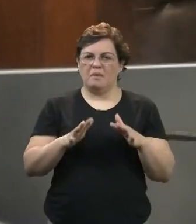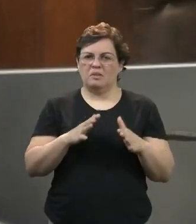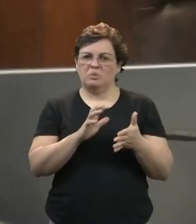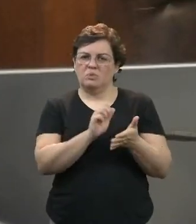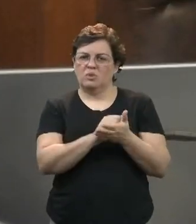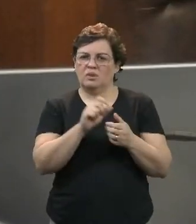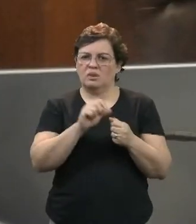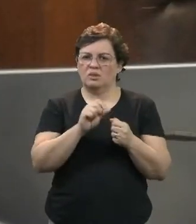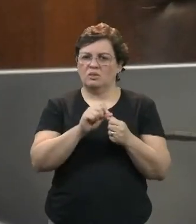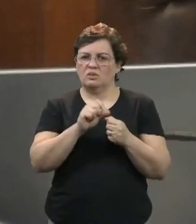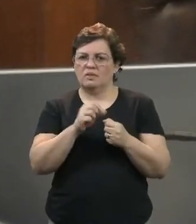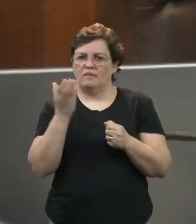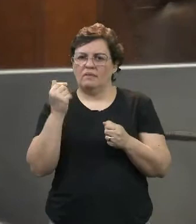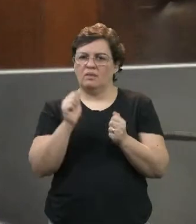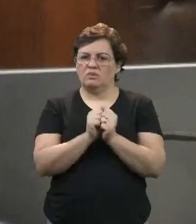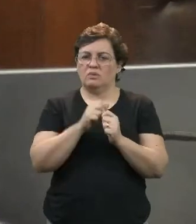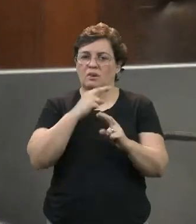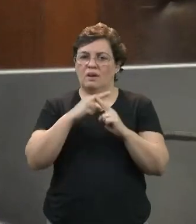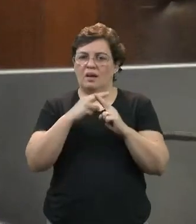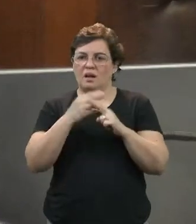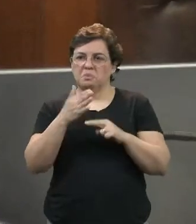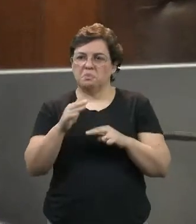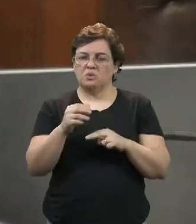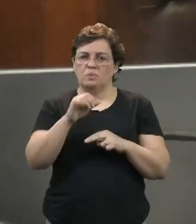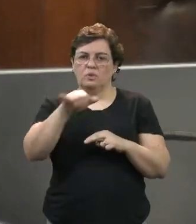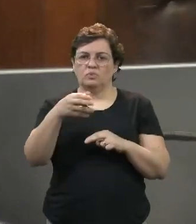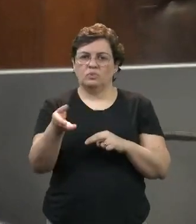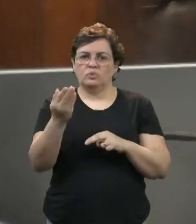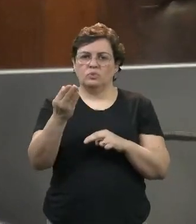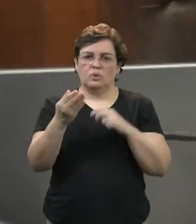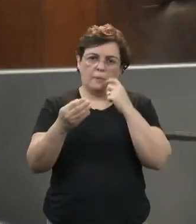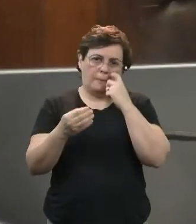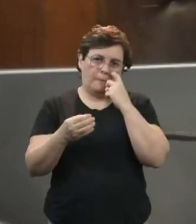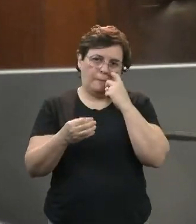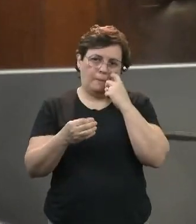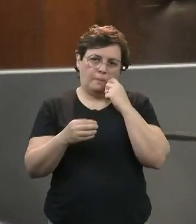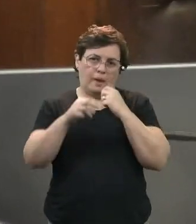Caixa, qual foi a taxa de juros, a média da taxa de juros?